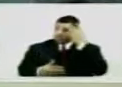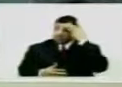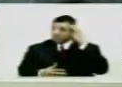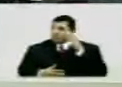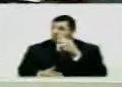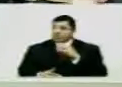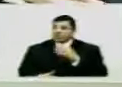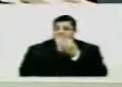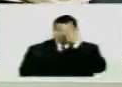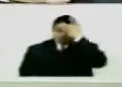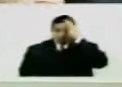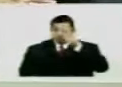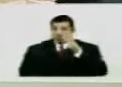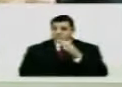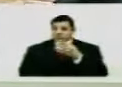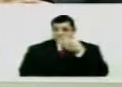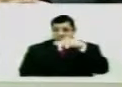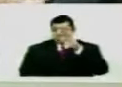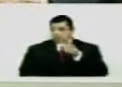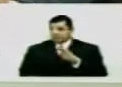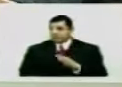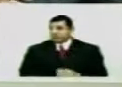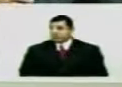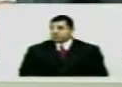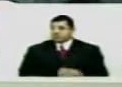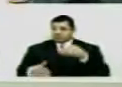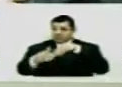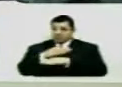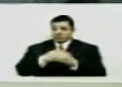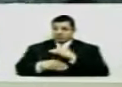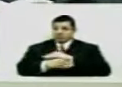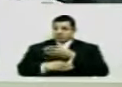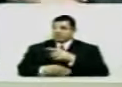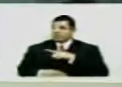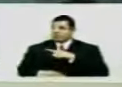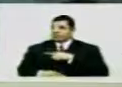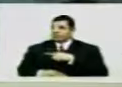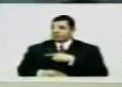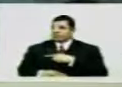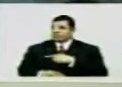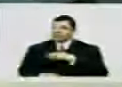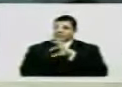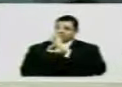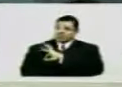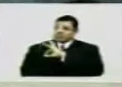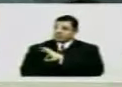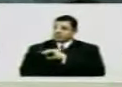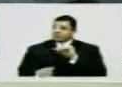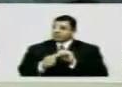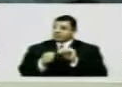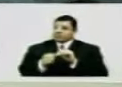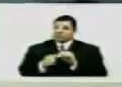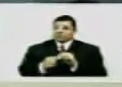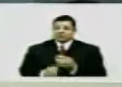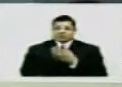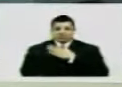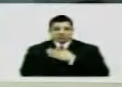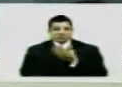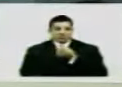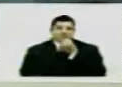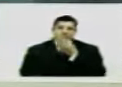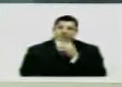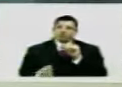acham que o culpado sou eu Que deixei O computador dentro do carro Eu estava para voltar na delegacia E fazer uma ocorrência contra mim